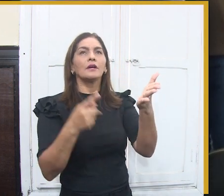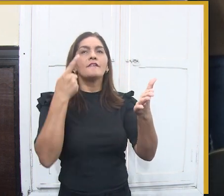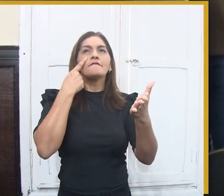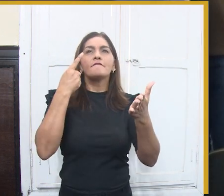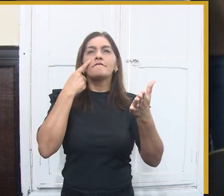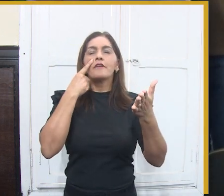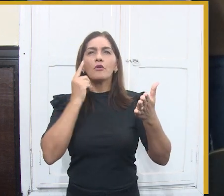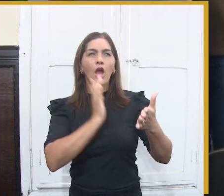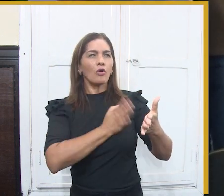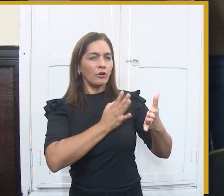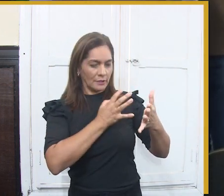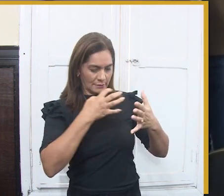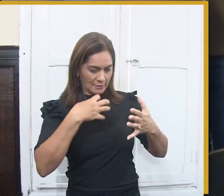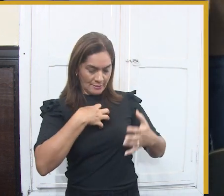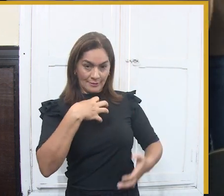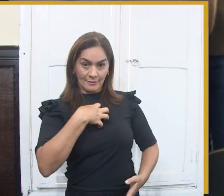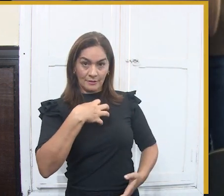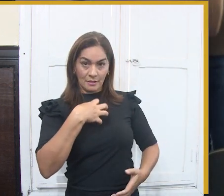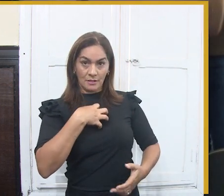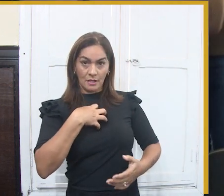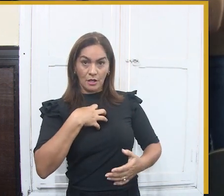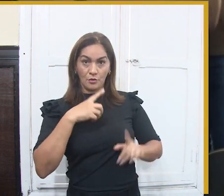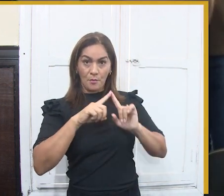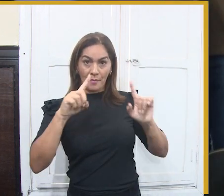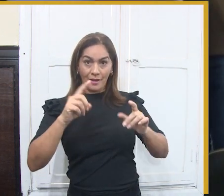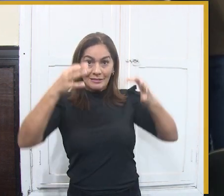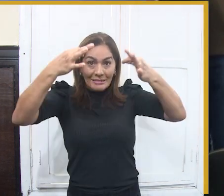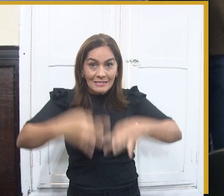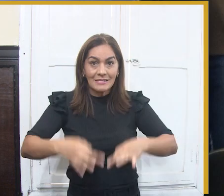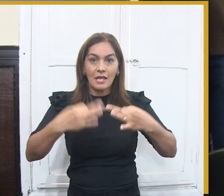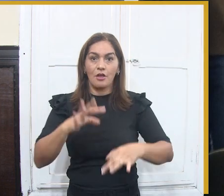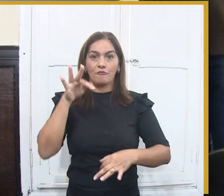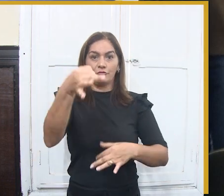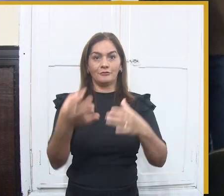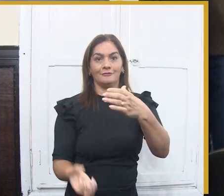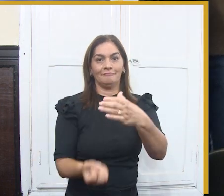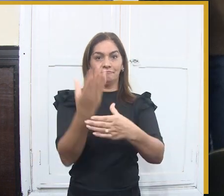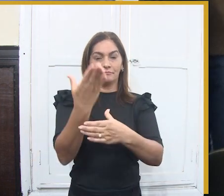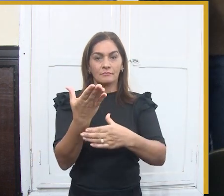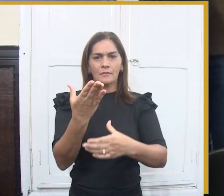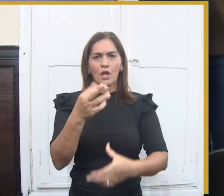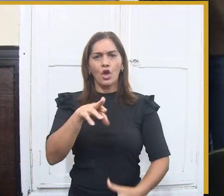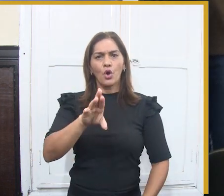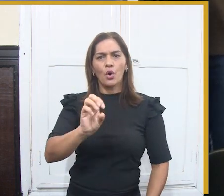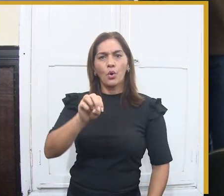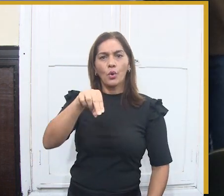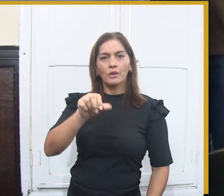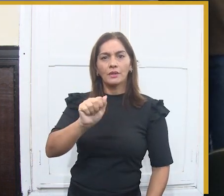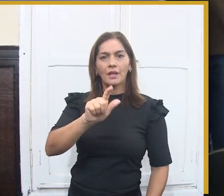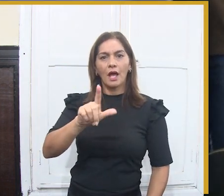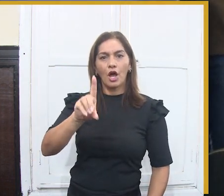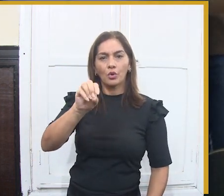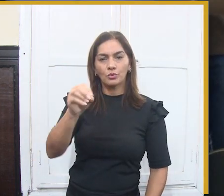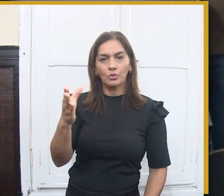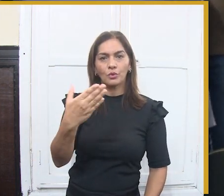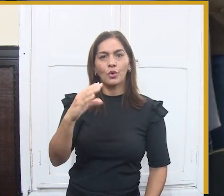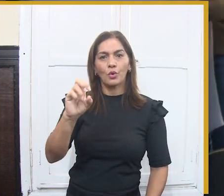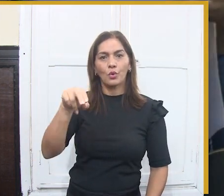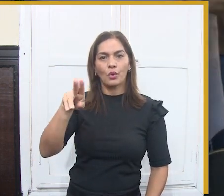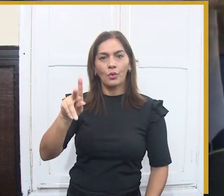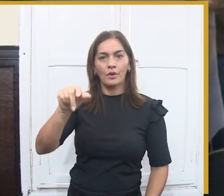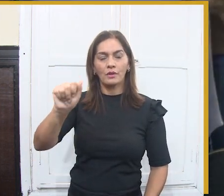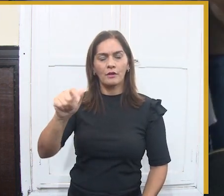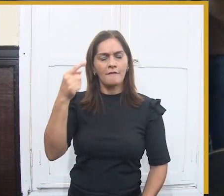Rodrigues, ainda com o Palhoção, mas o poeta Ronaldo enxergando longe, assim como todo poeta